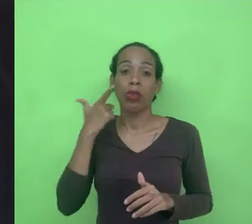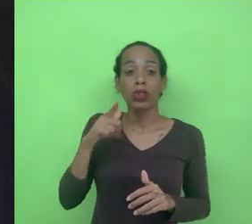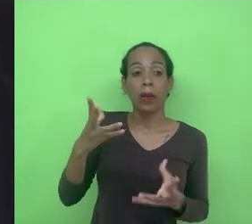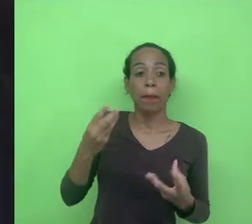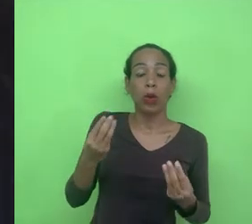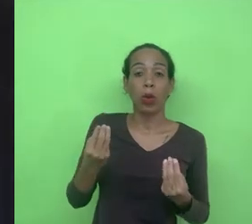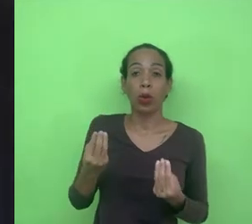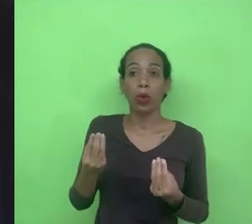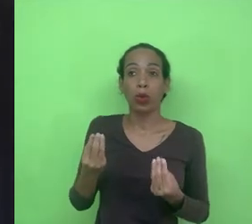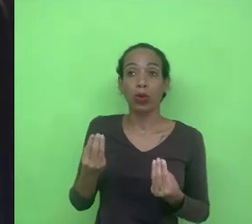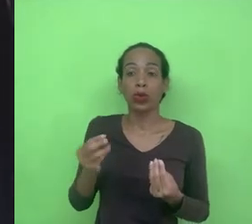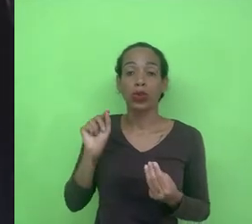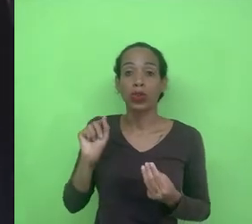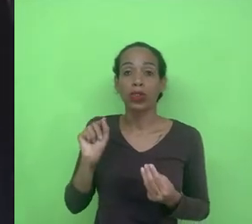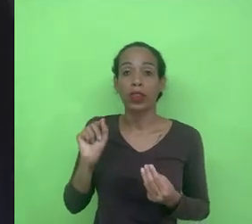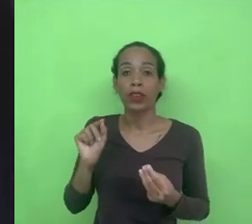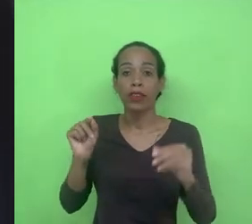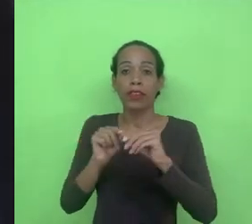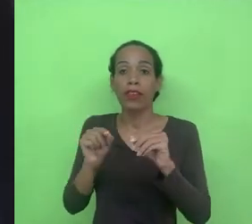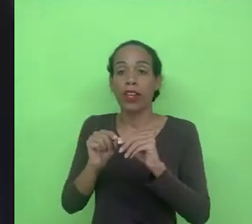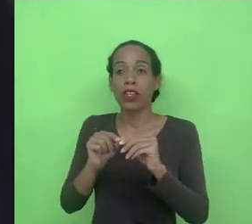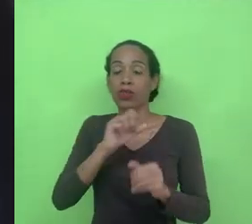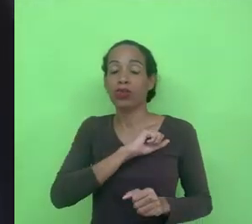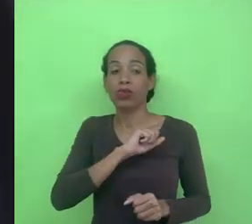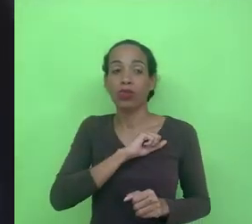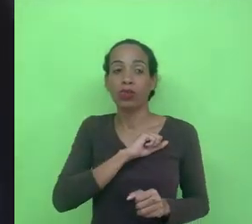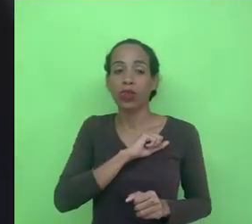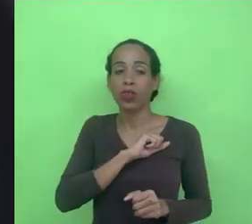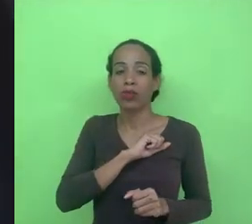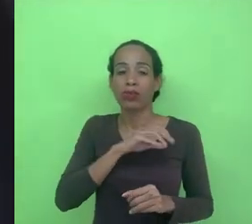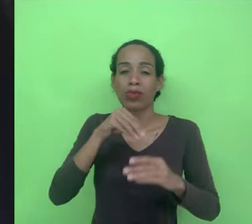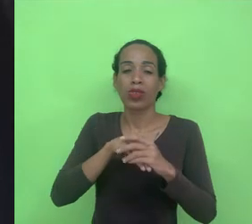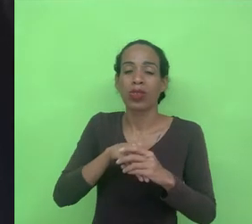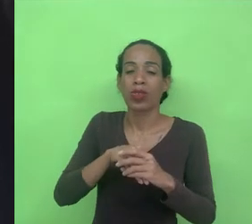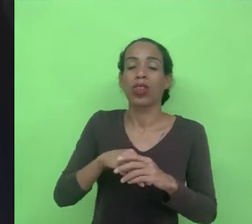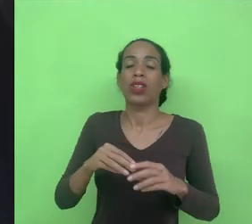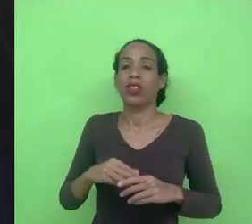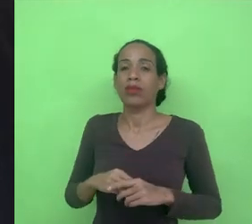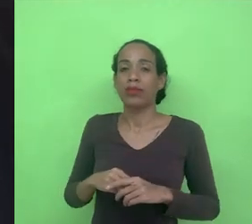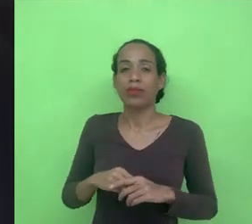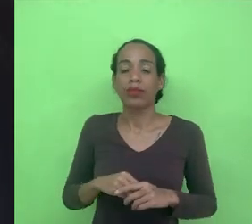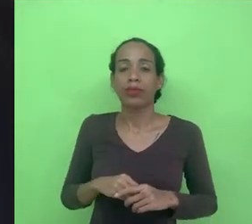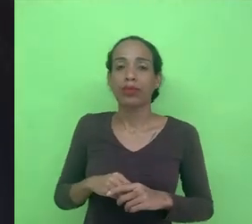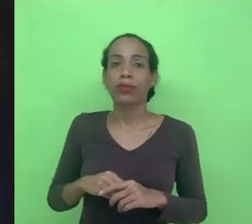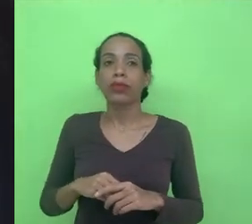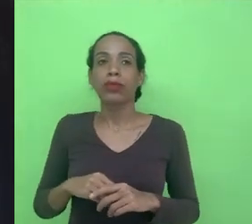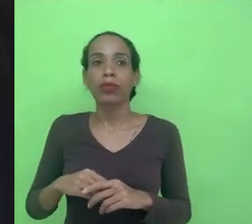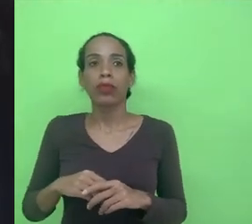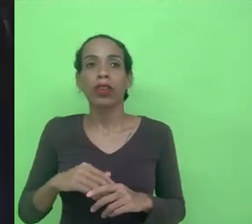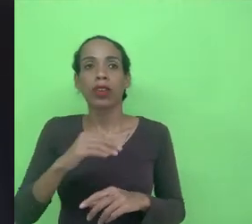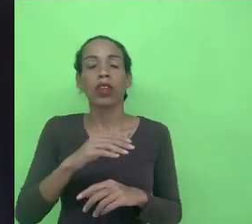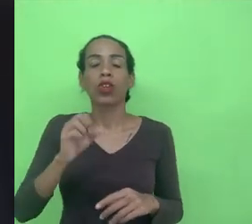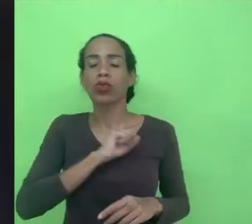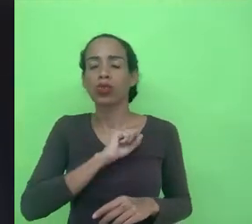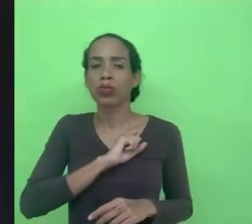naquele que criou o algoritmo no código fonte de um algoritmo na natureza de um algoritmo que